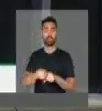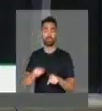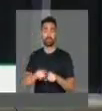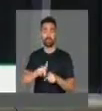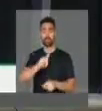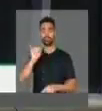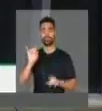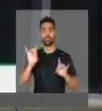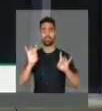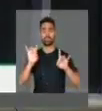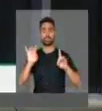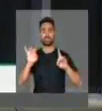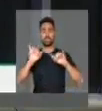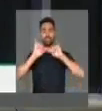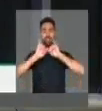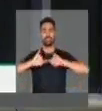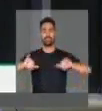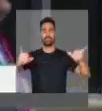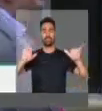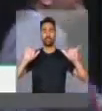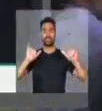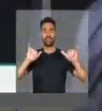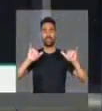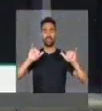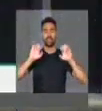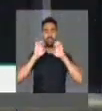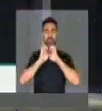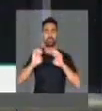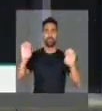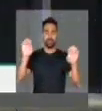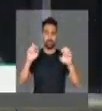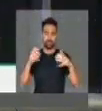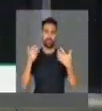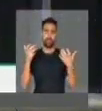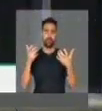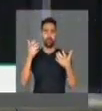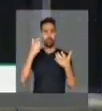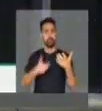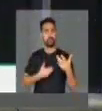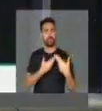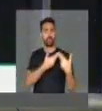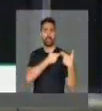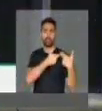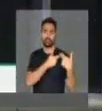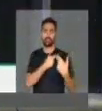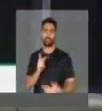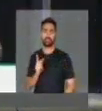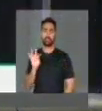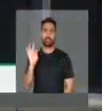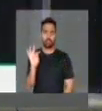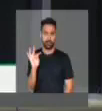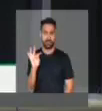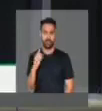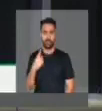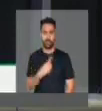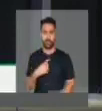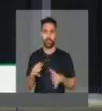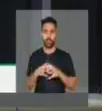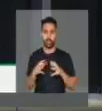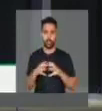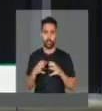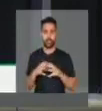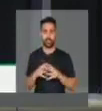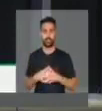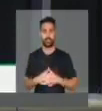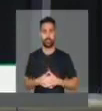nacional da proclamação do evangelho, falar em nome do Partido dos Trabalhadores de nossa bancada